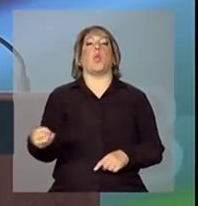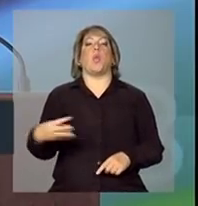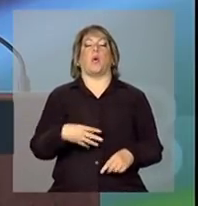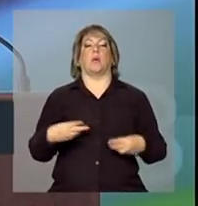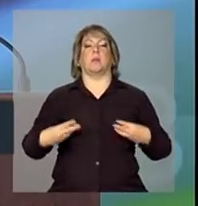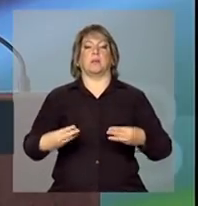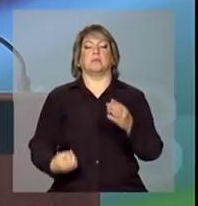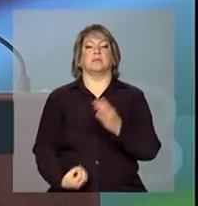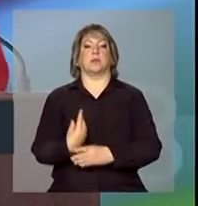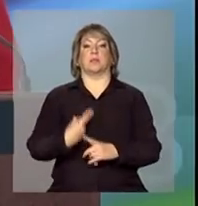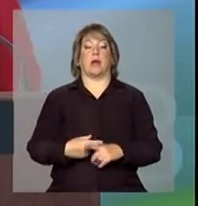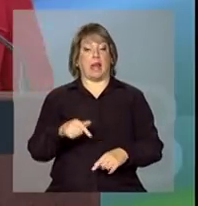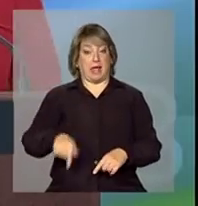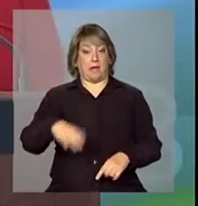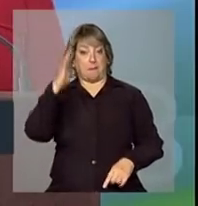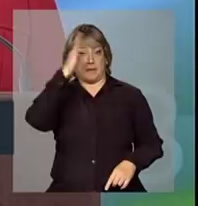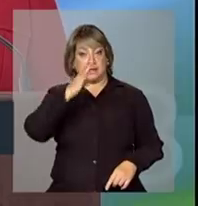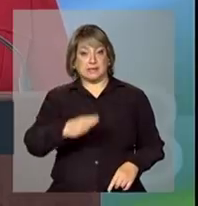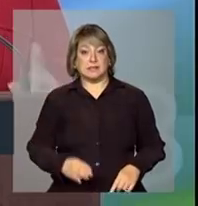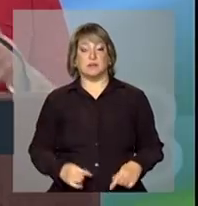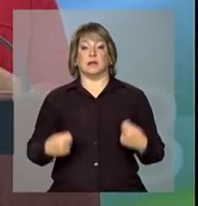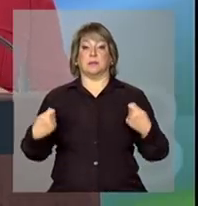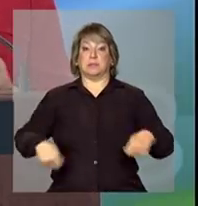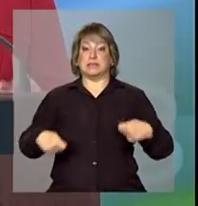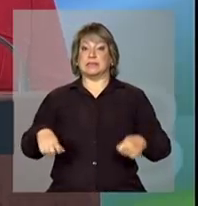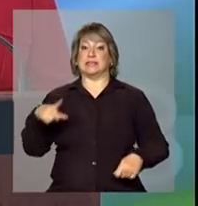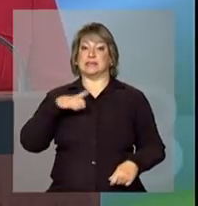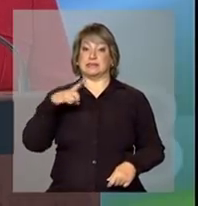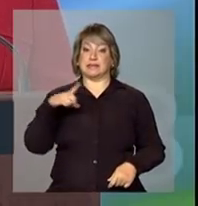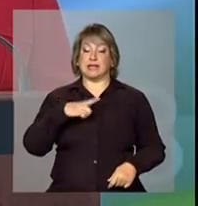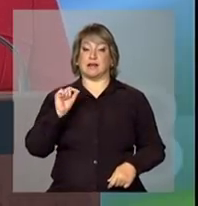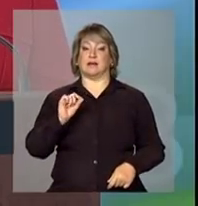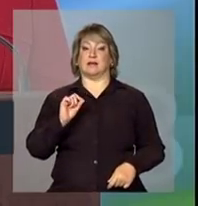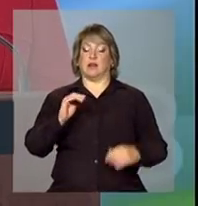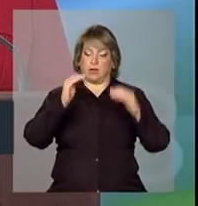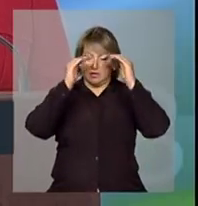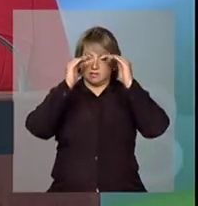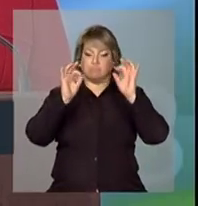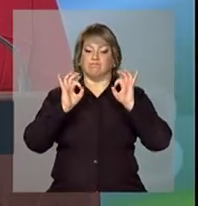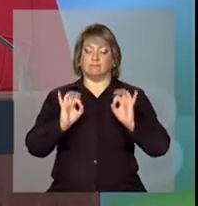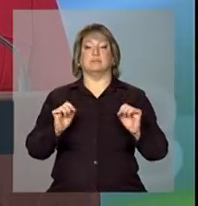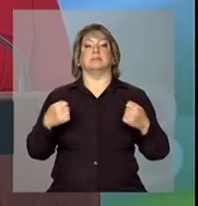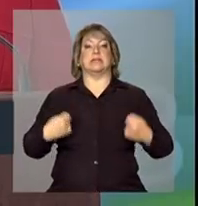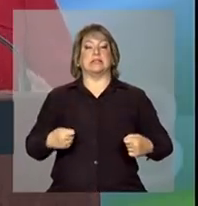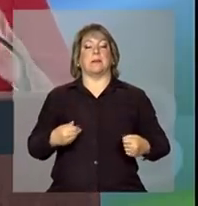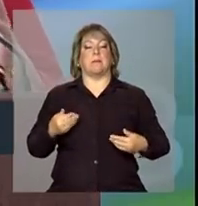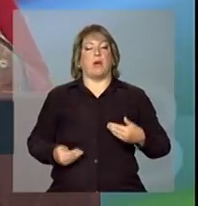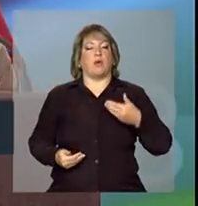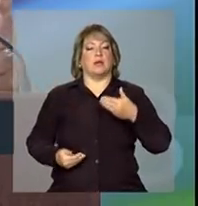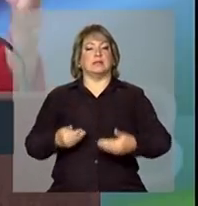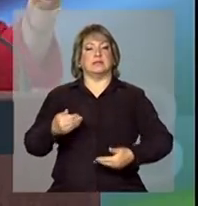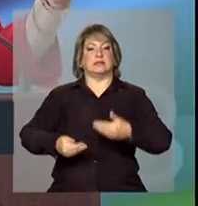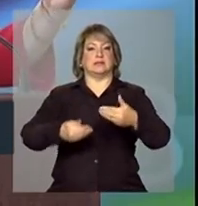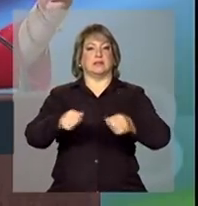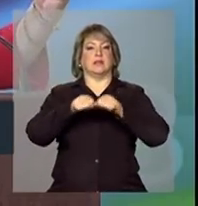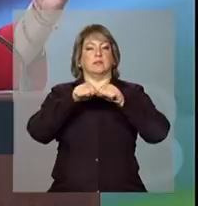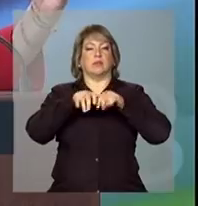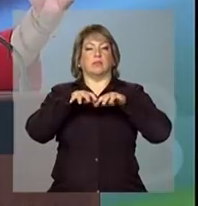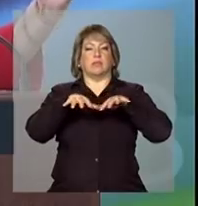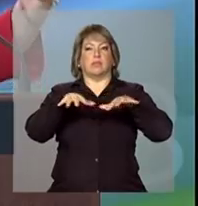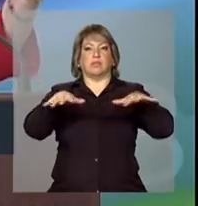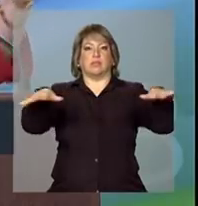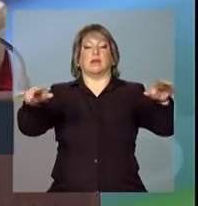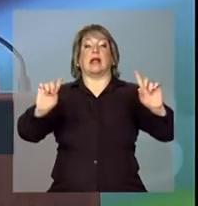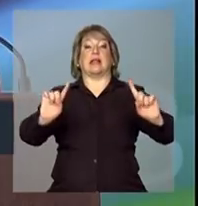Brasil, nós temos de ter e de reconhecer que é necessário um processo de expansão para